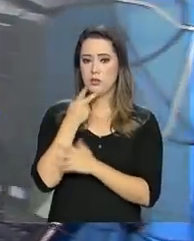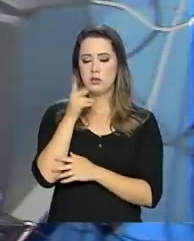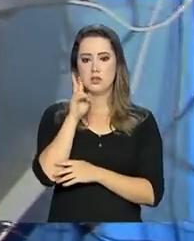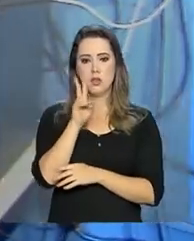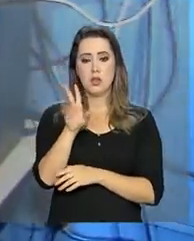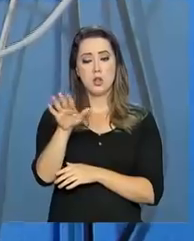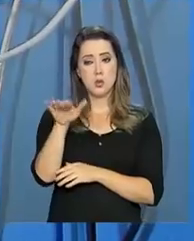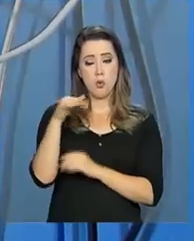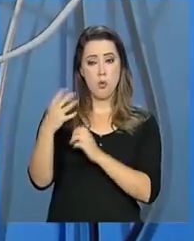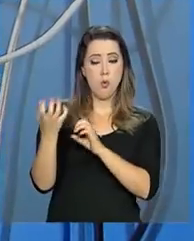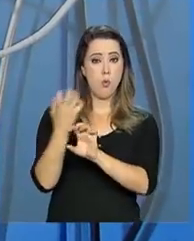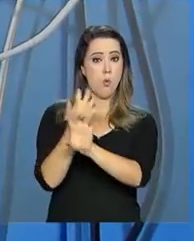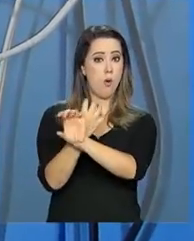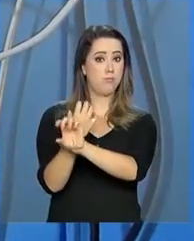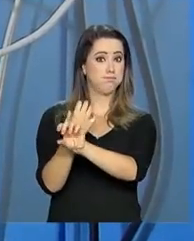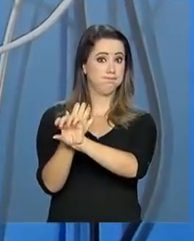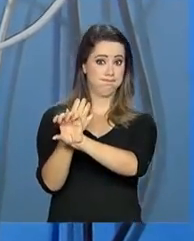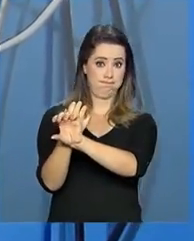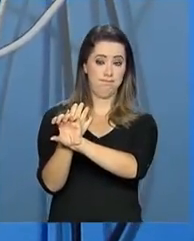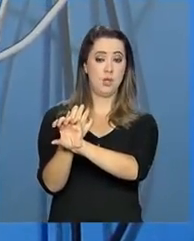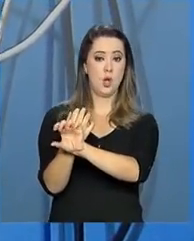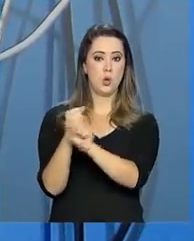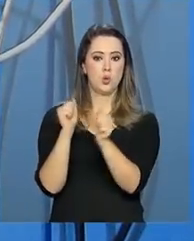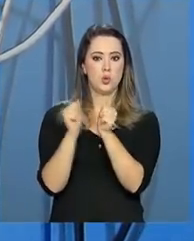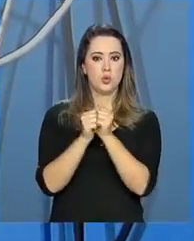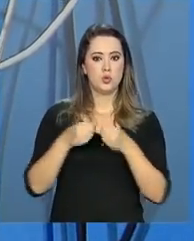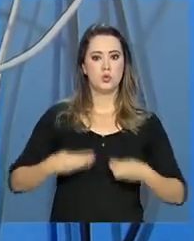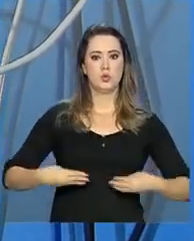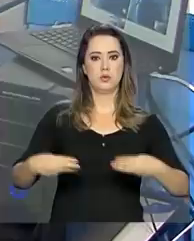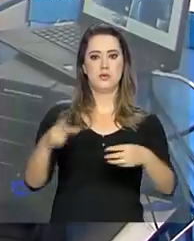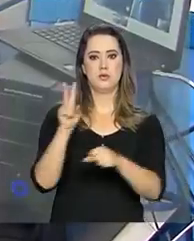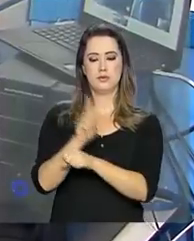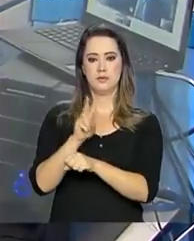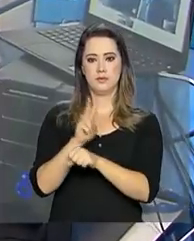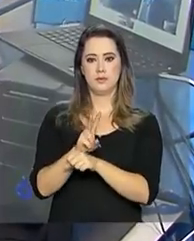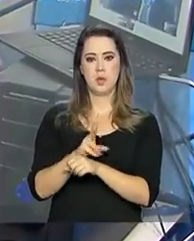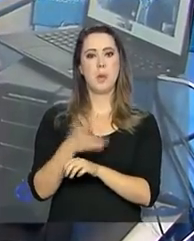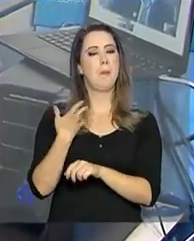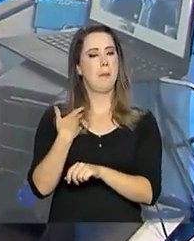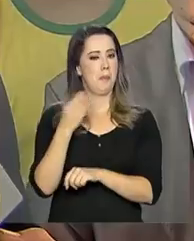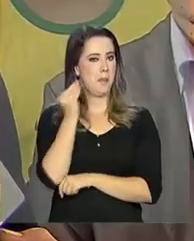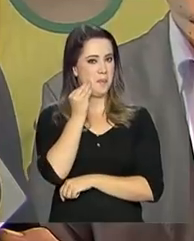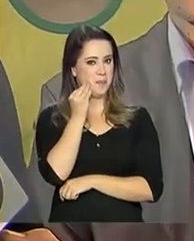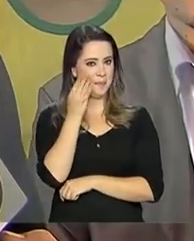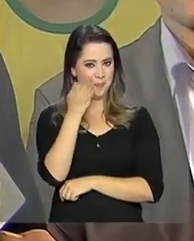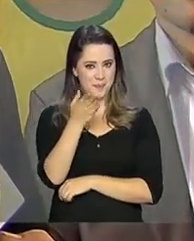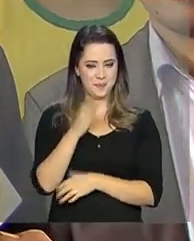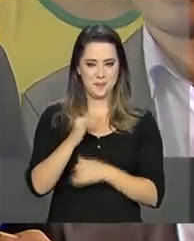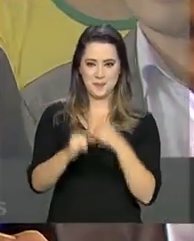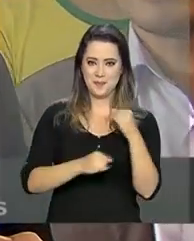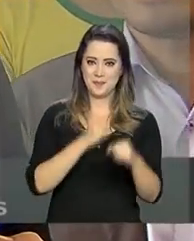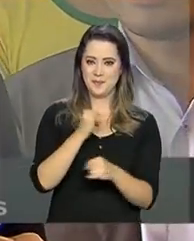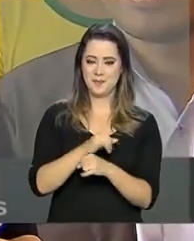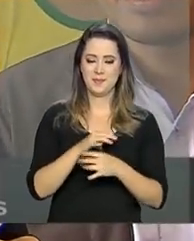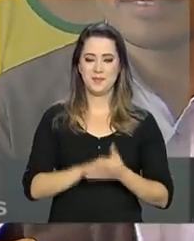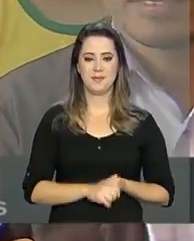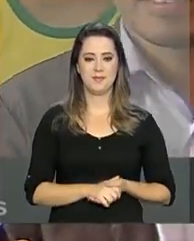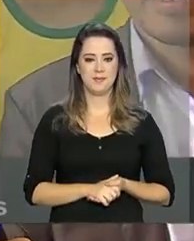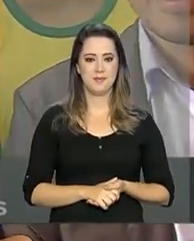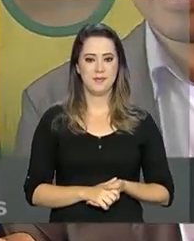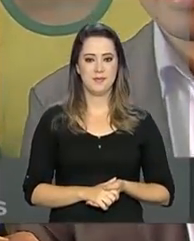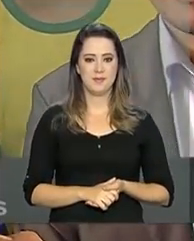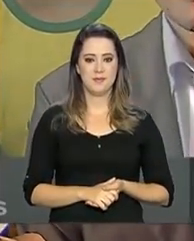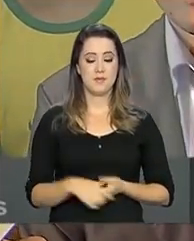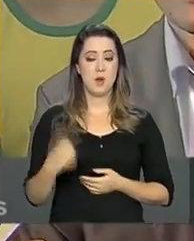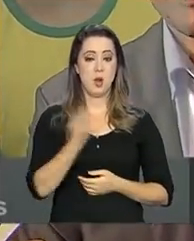videochamada com o ministro da Defesa, general Joaquim Silva e Luna, para testar a conexão. Aqui, a partir de Pacaraima, estamos